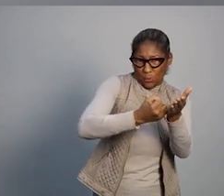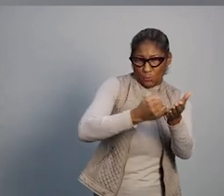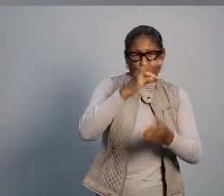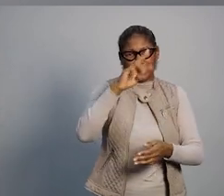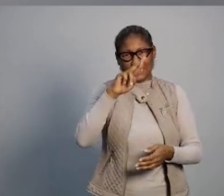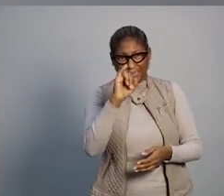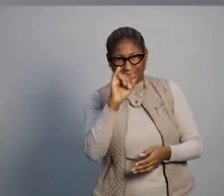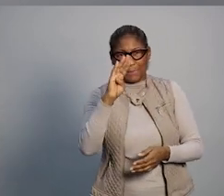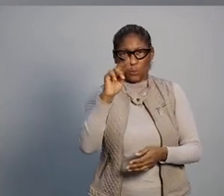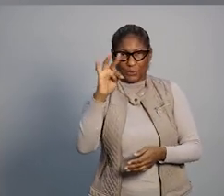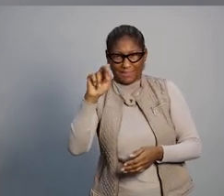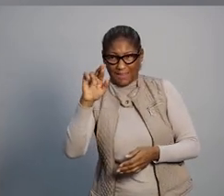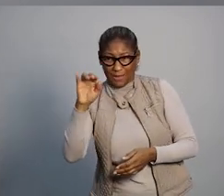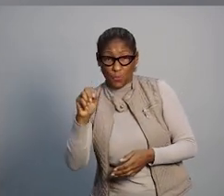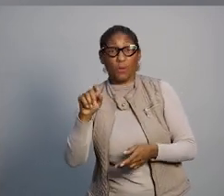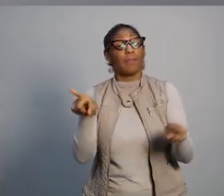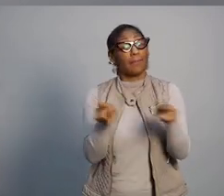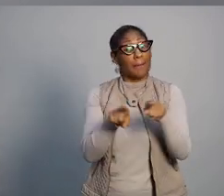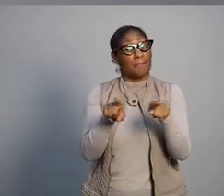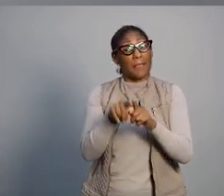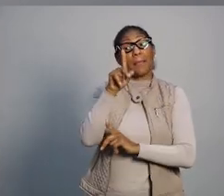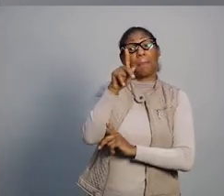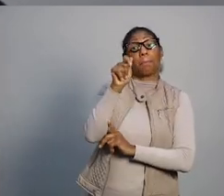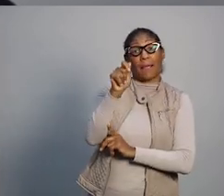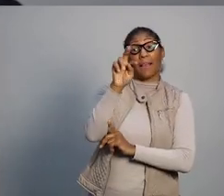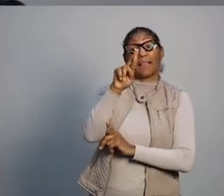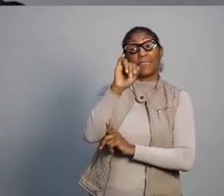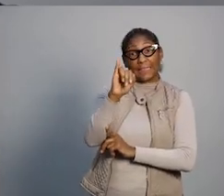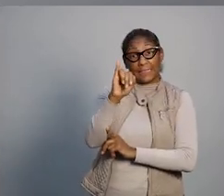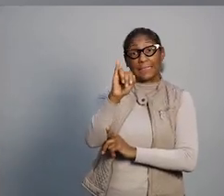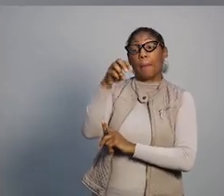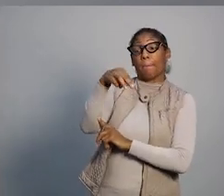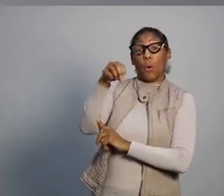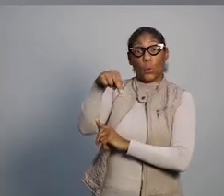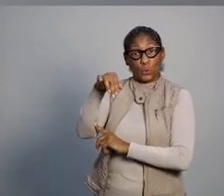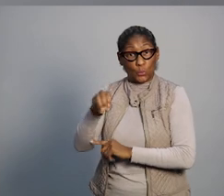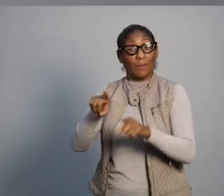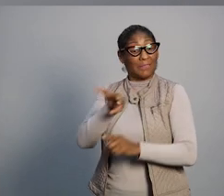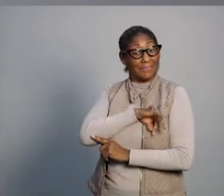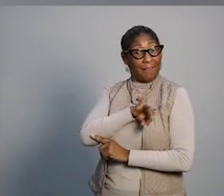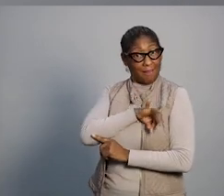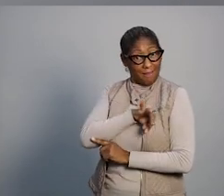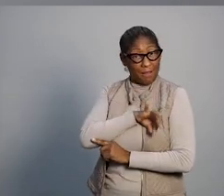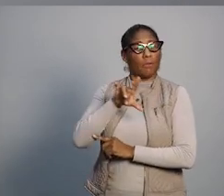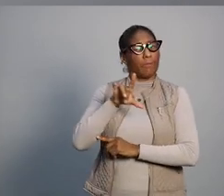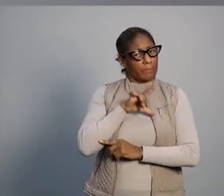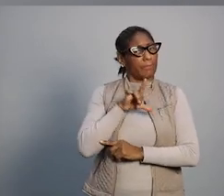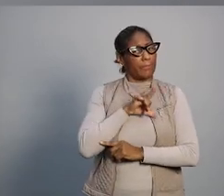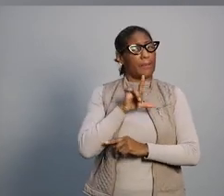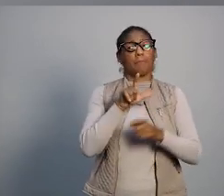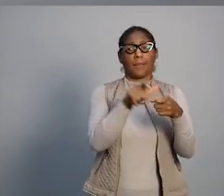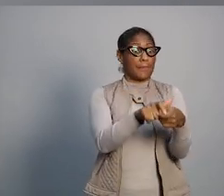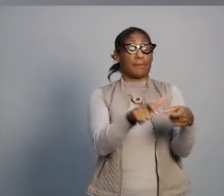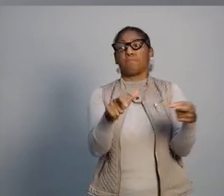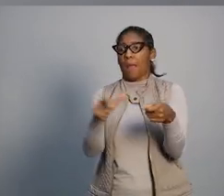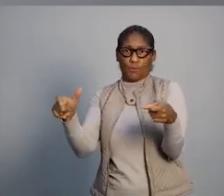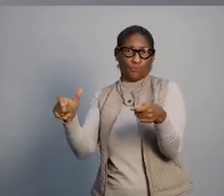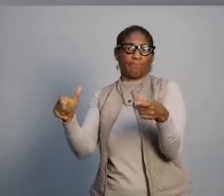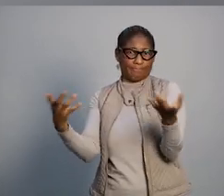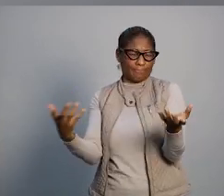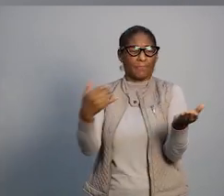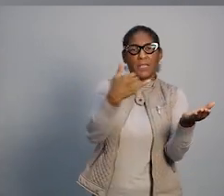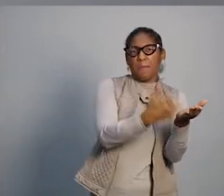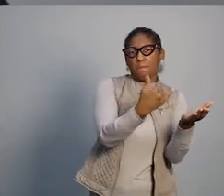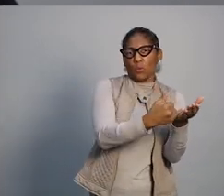tributários modernos, os impostos sobre o patrimônio e a propriedade, assim como os da renda, têm mais espaço em